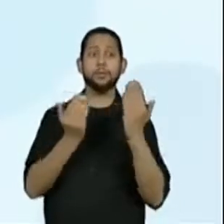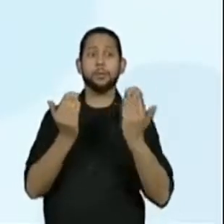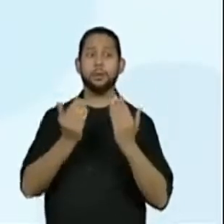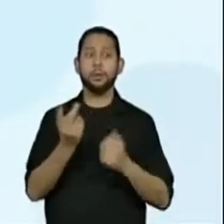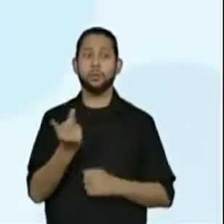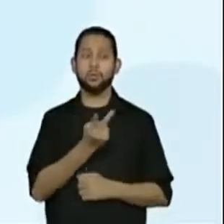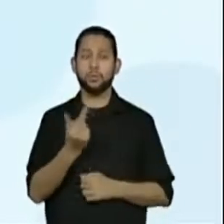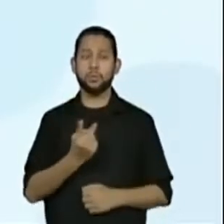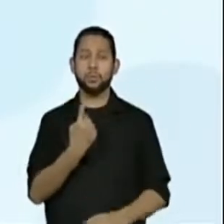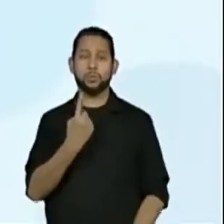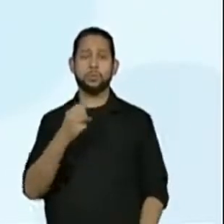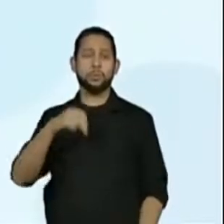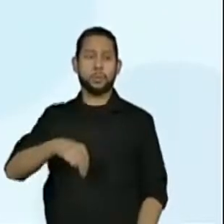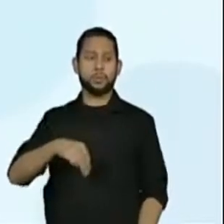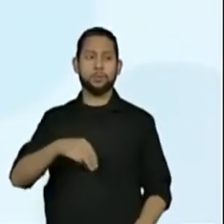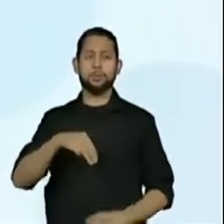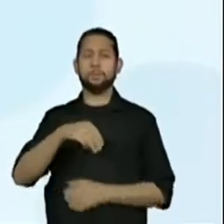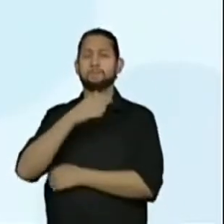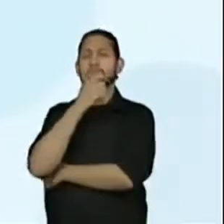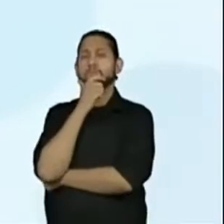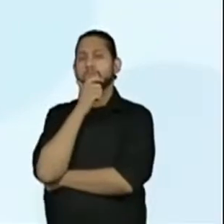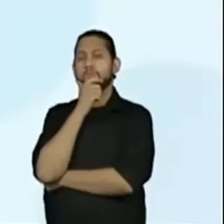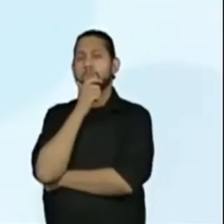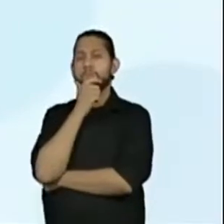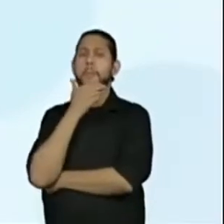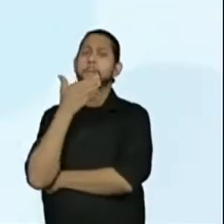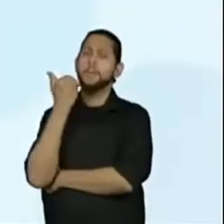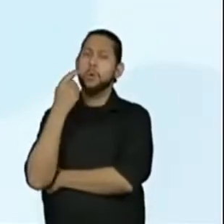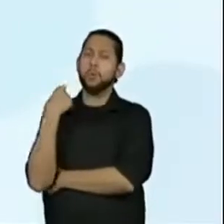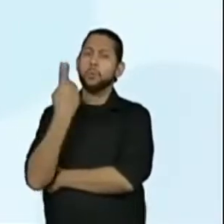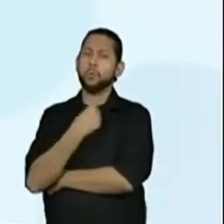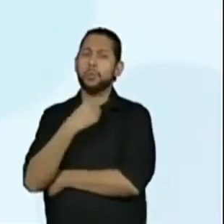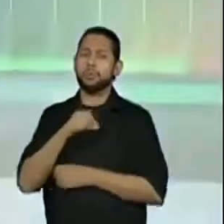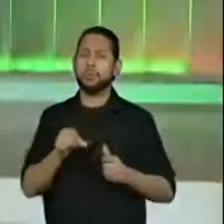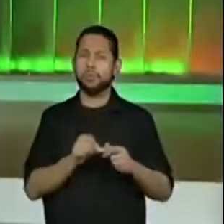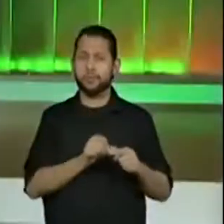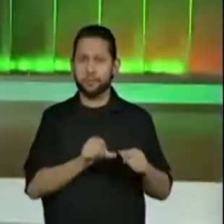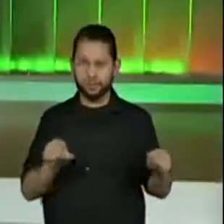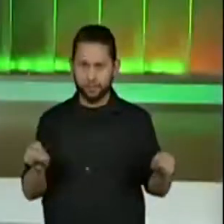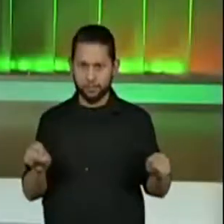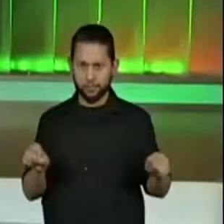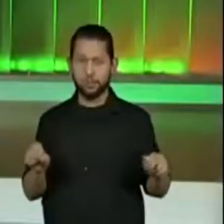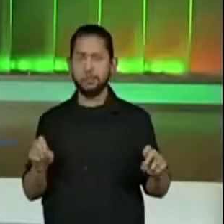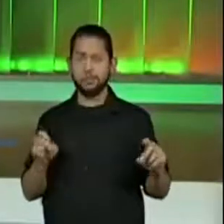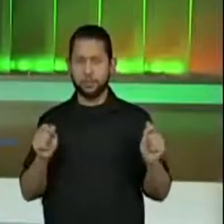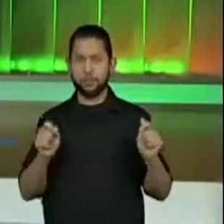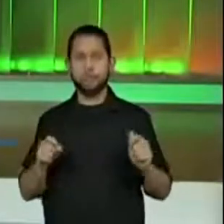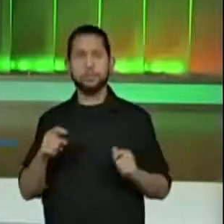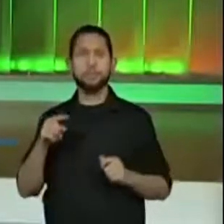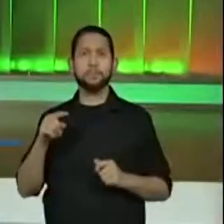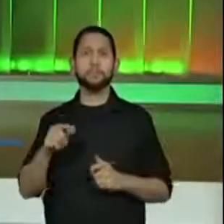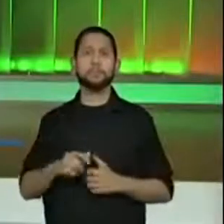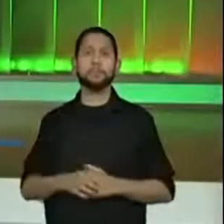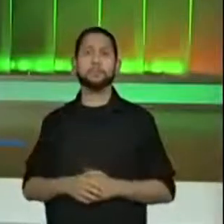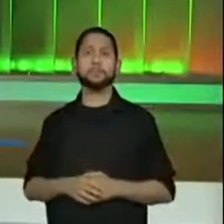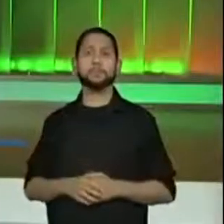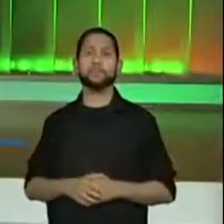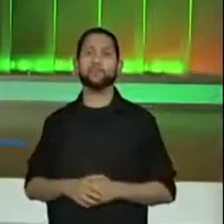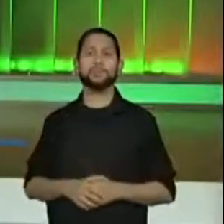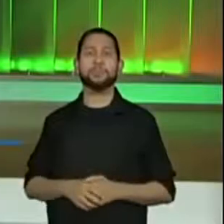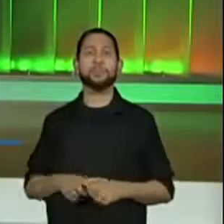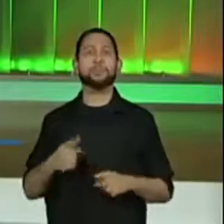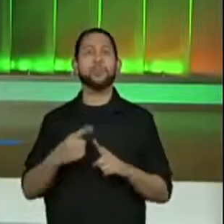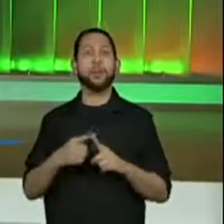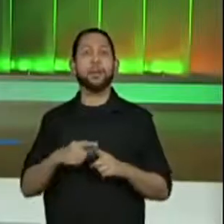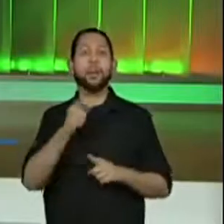Prô, eu acho melhor a gente usar uma fita métrica? Também acho. Vamos lá? Vamos comigo? Porque eu